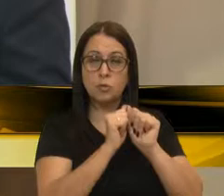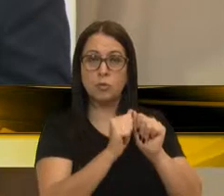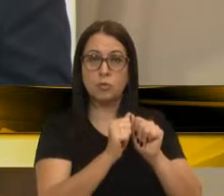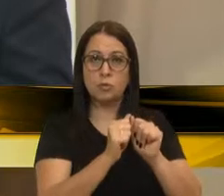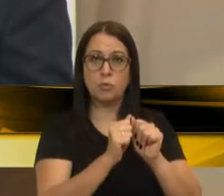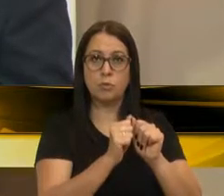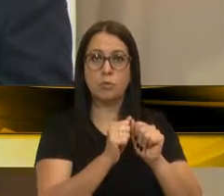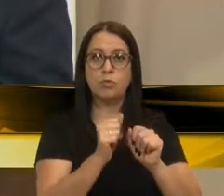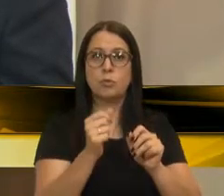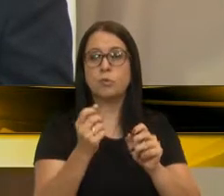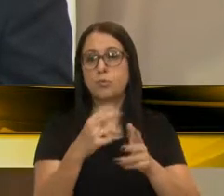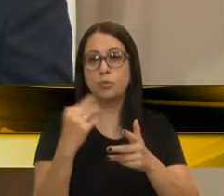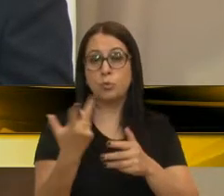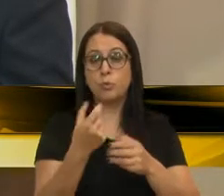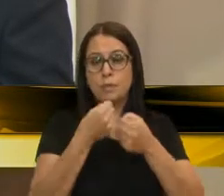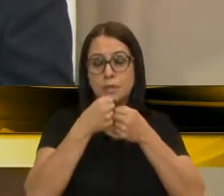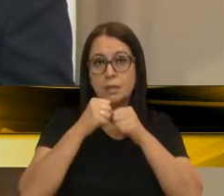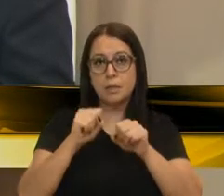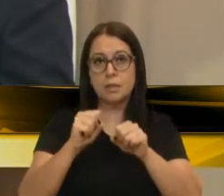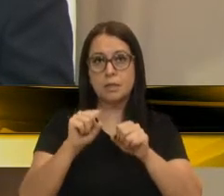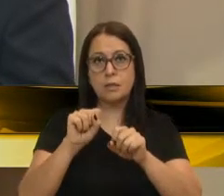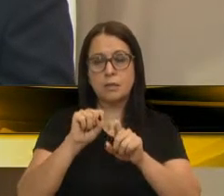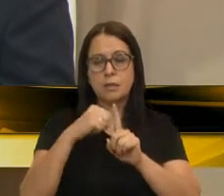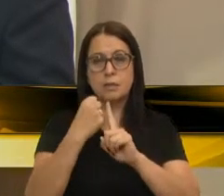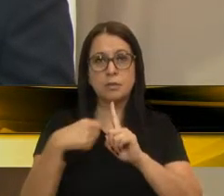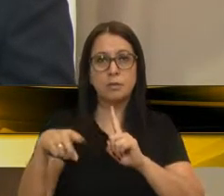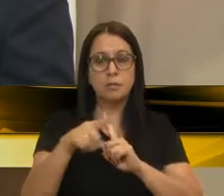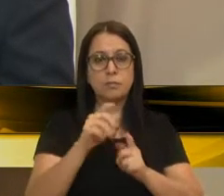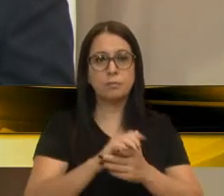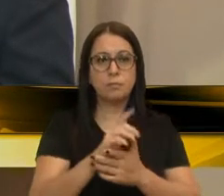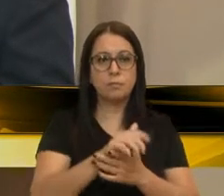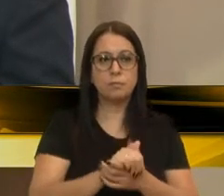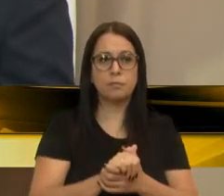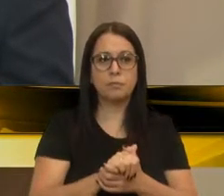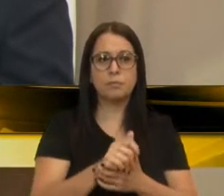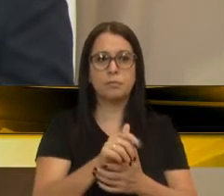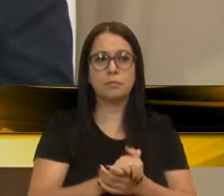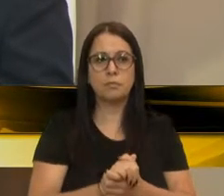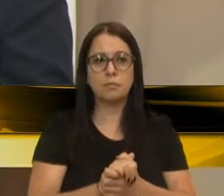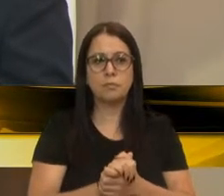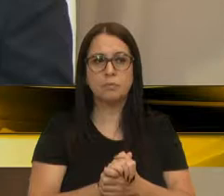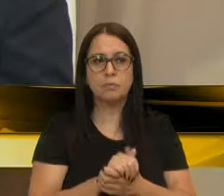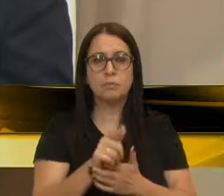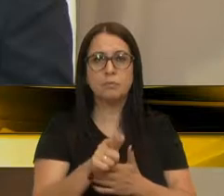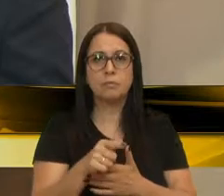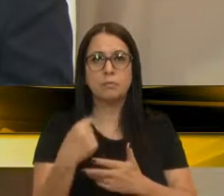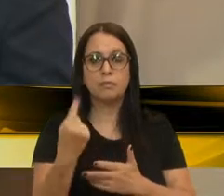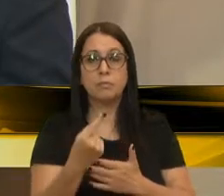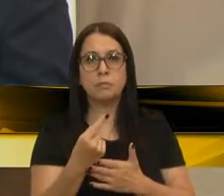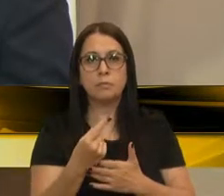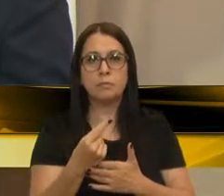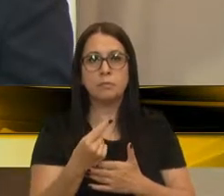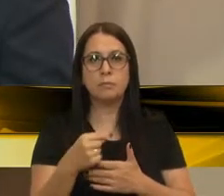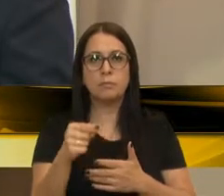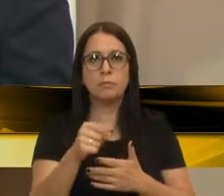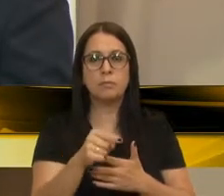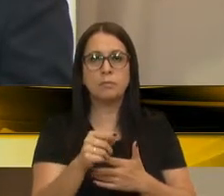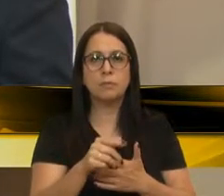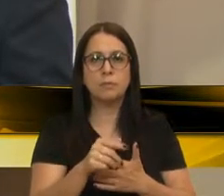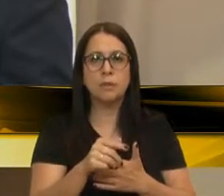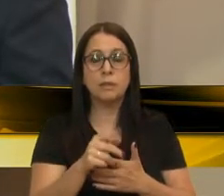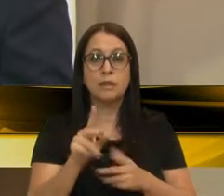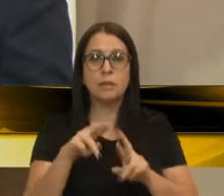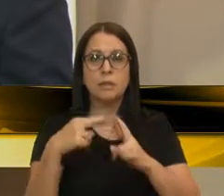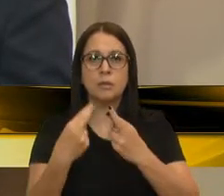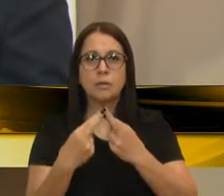fiscais e da Secretaria Social da União para diversos órgãos do Poder Executivo Federal para encargos financeiros da